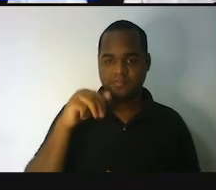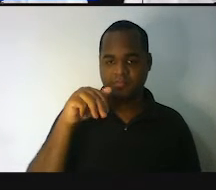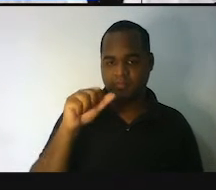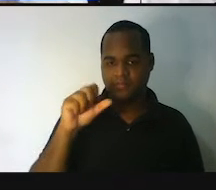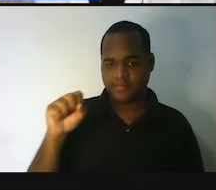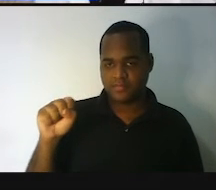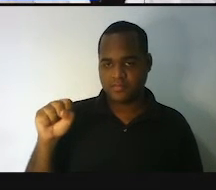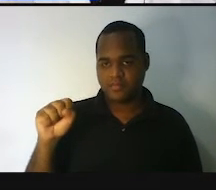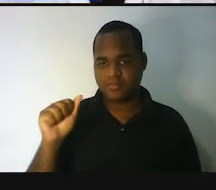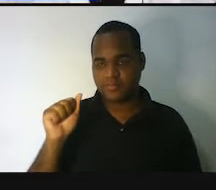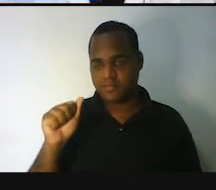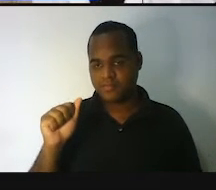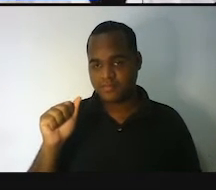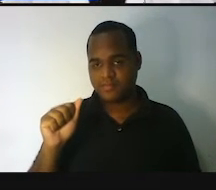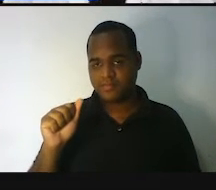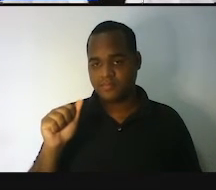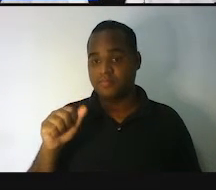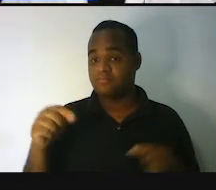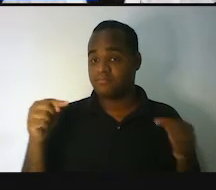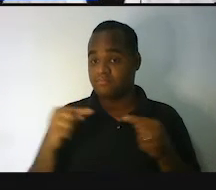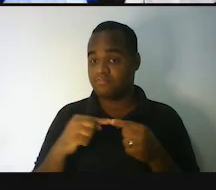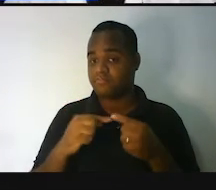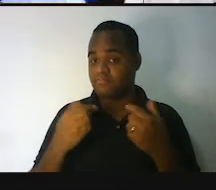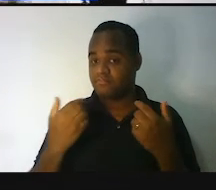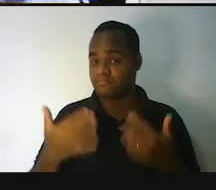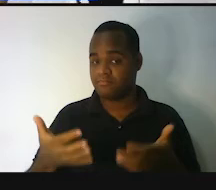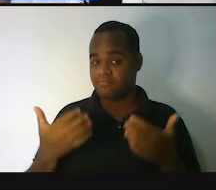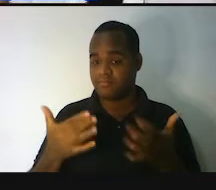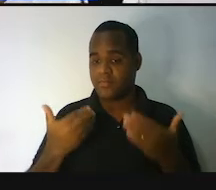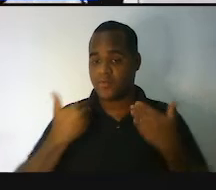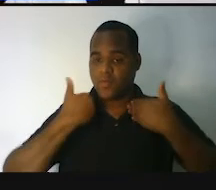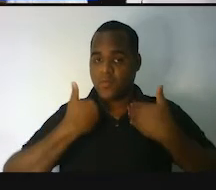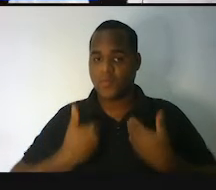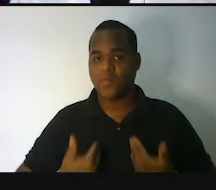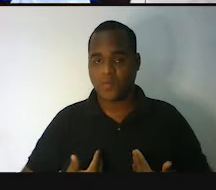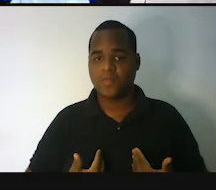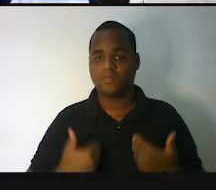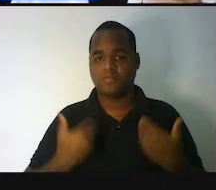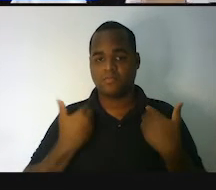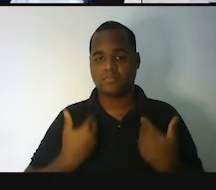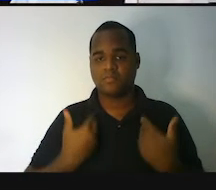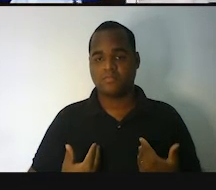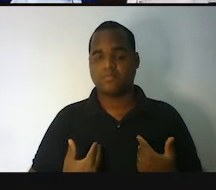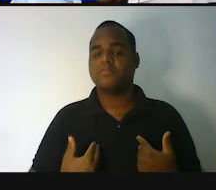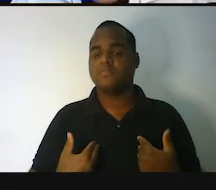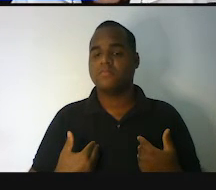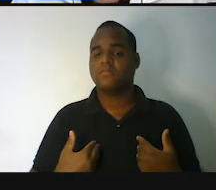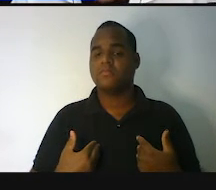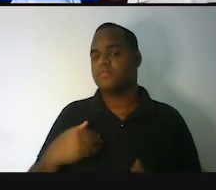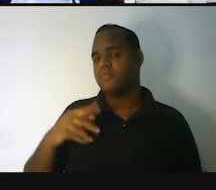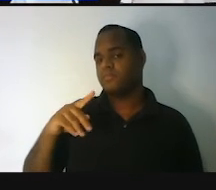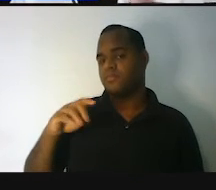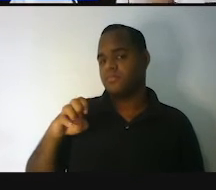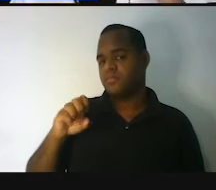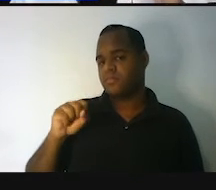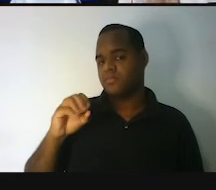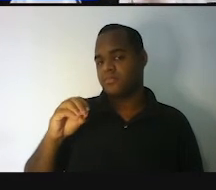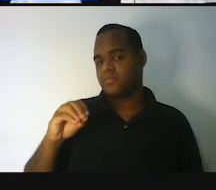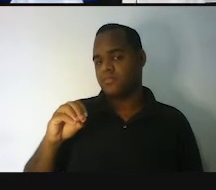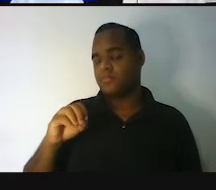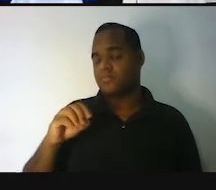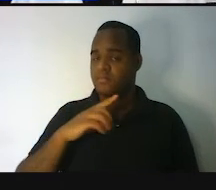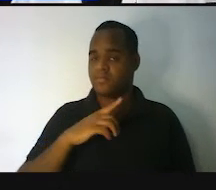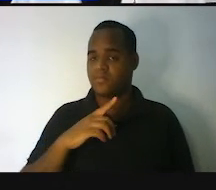Massa é a quantidade do nosso corpo, tá? Peso é a